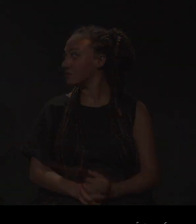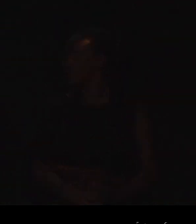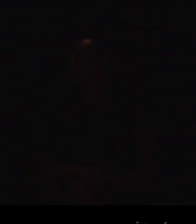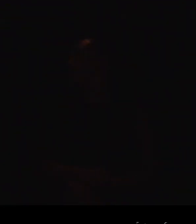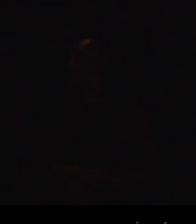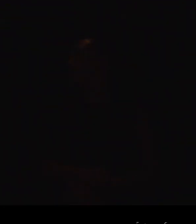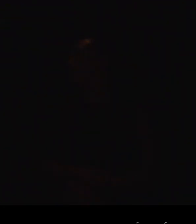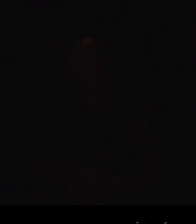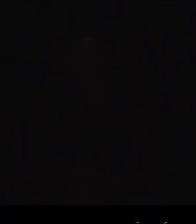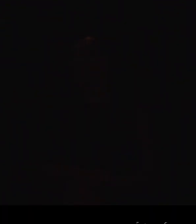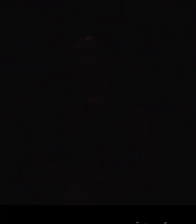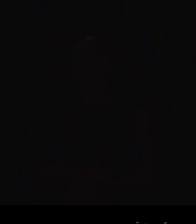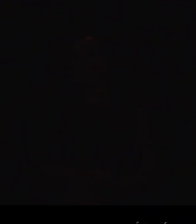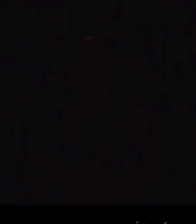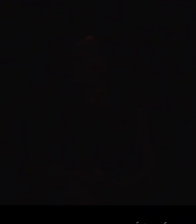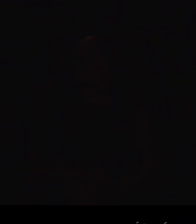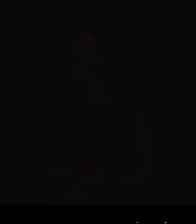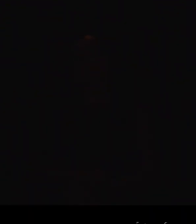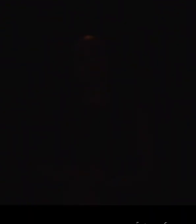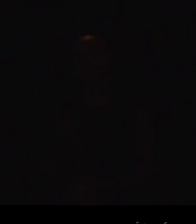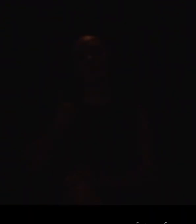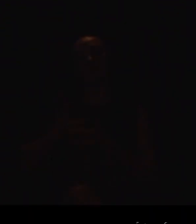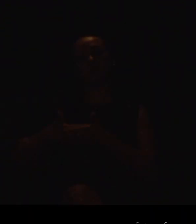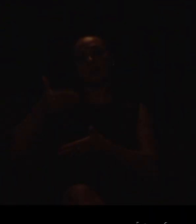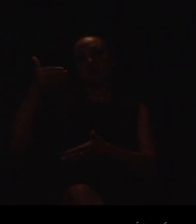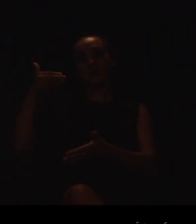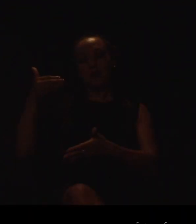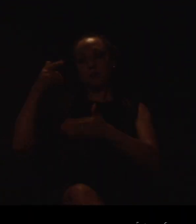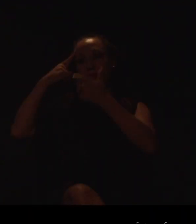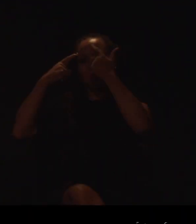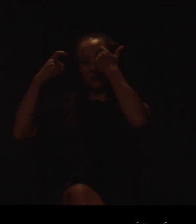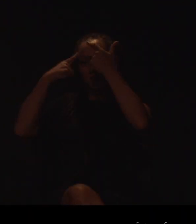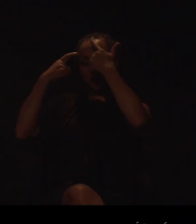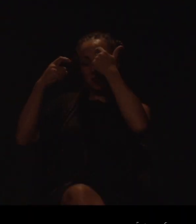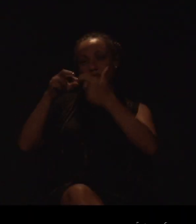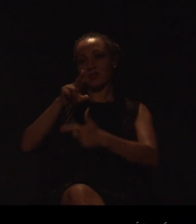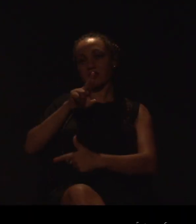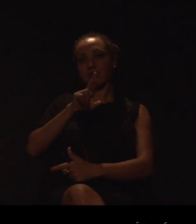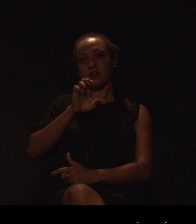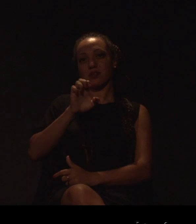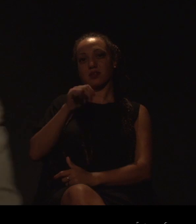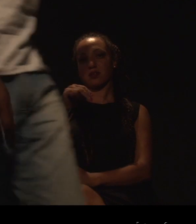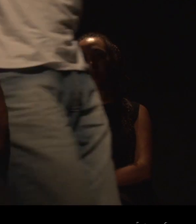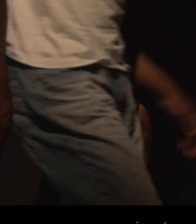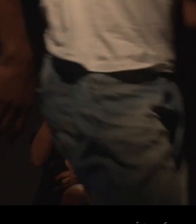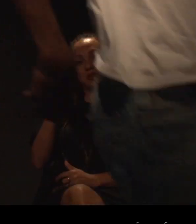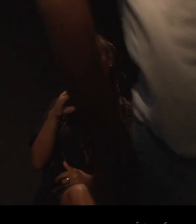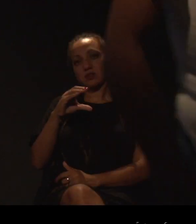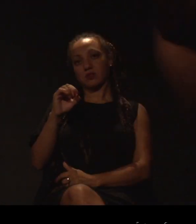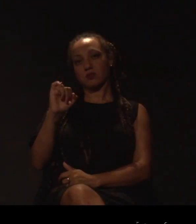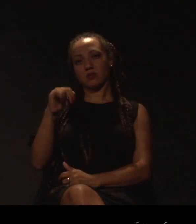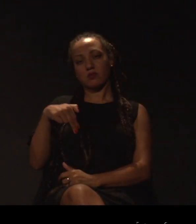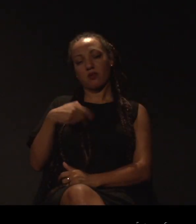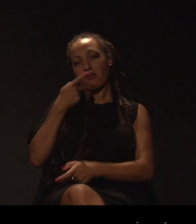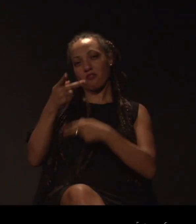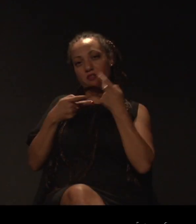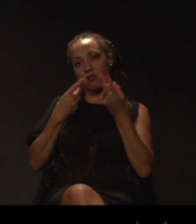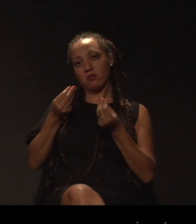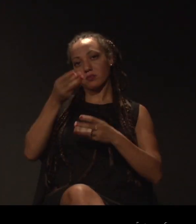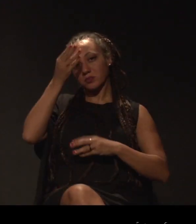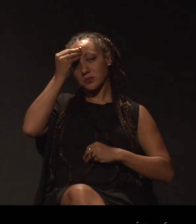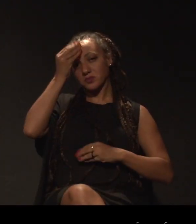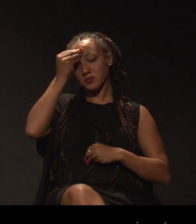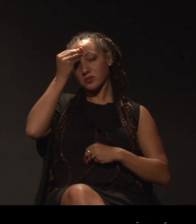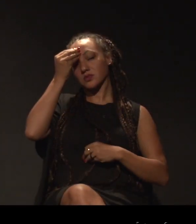E aí, desde a concepção, Renato Coyne diz muito disso do performer